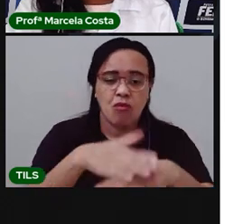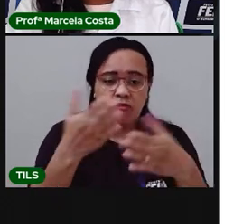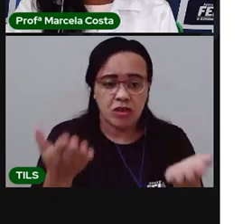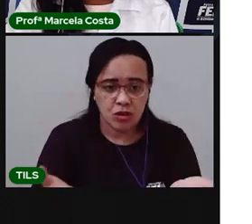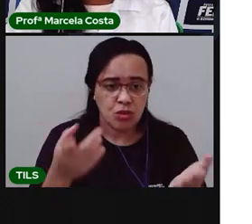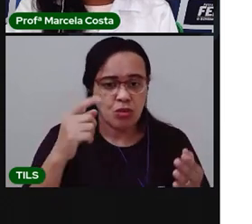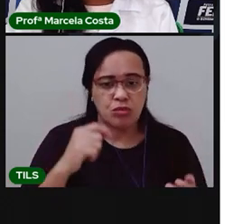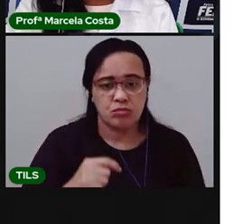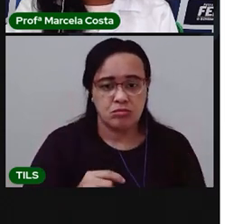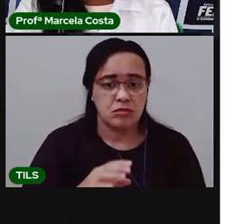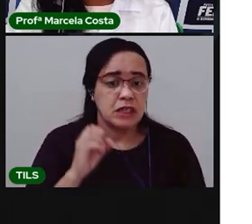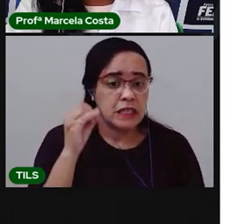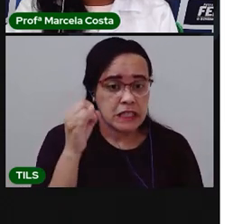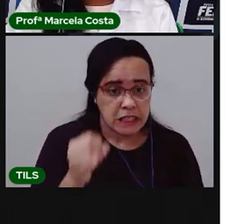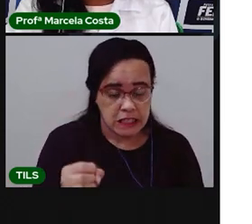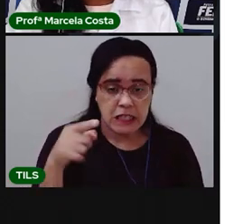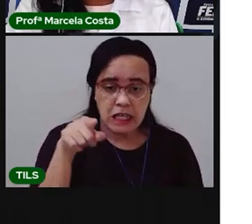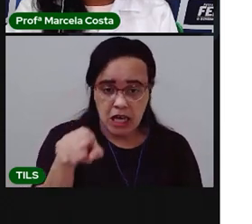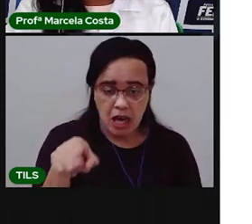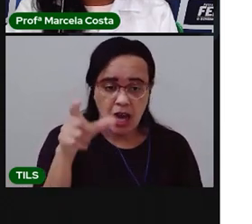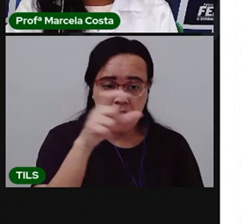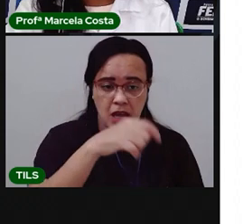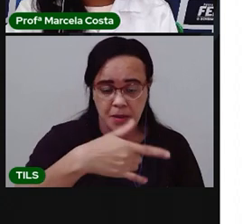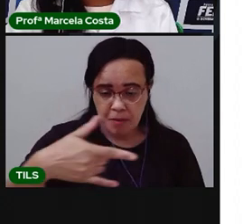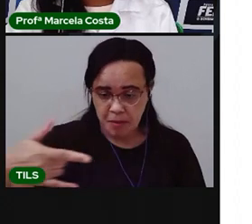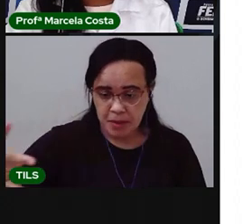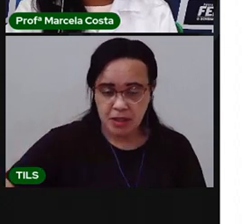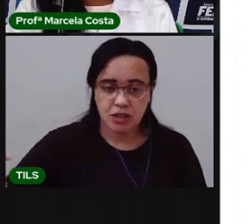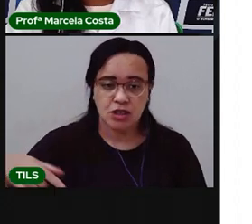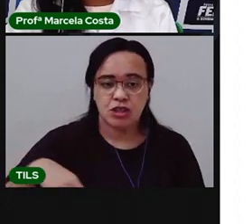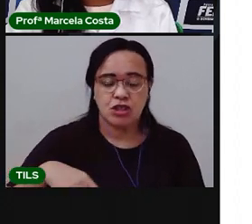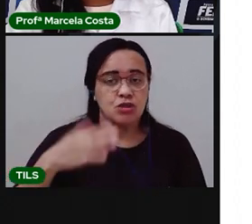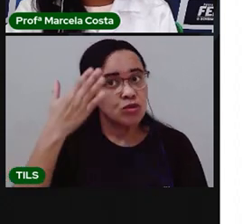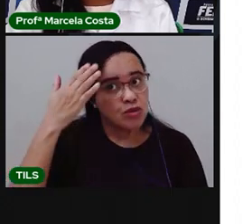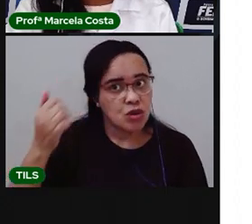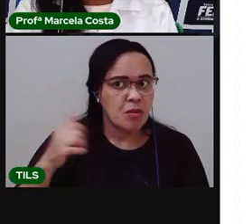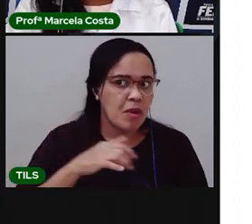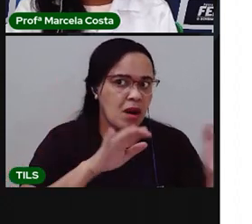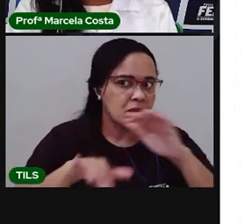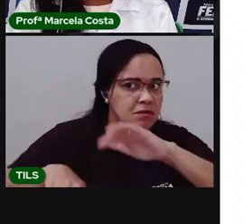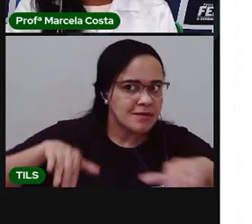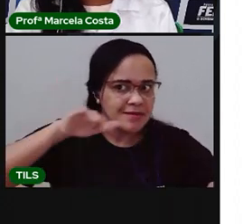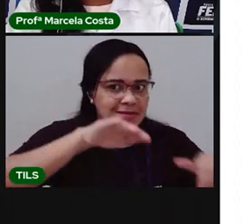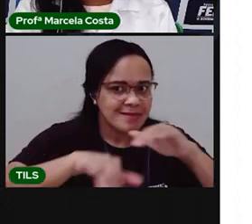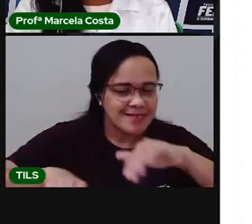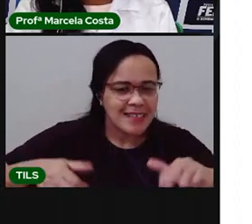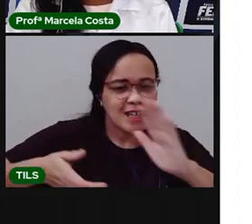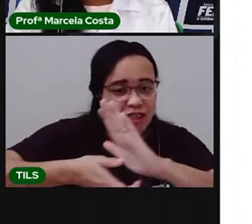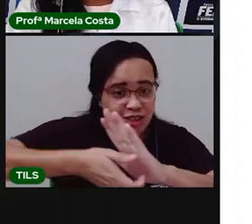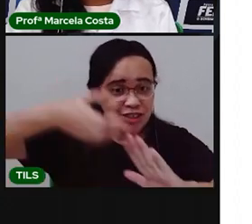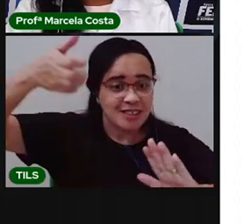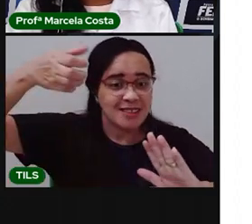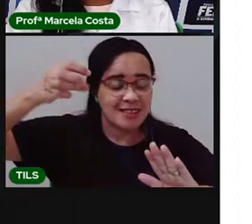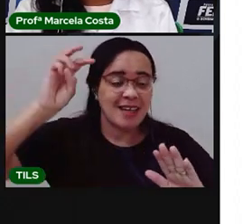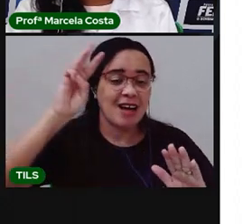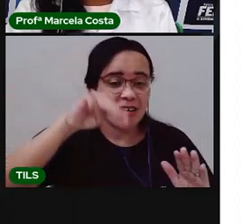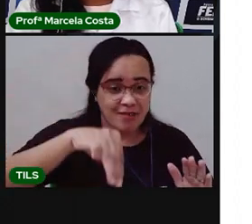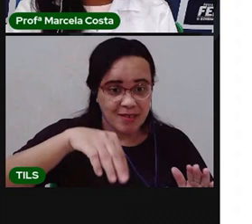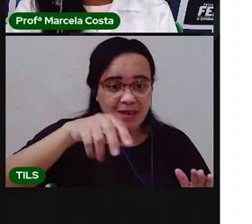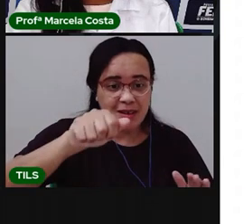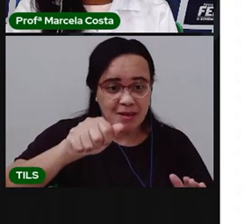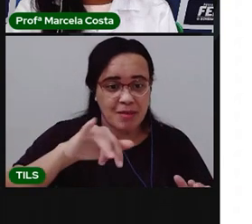soubesse nadar, eu tirava Maria